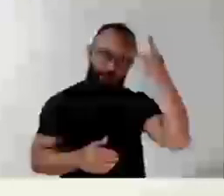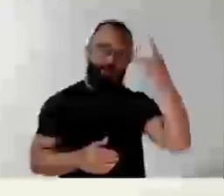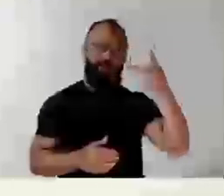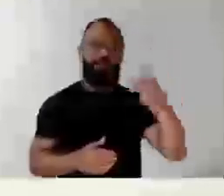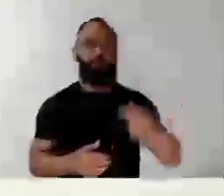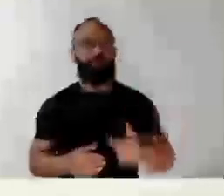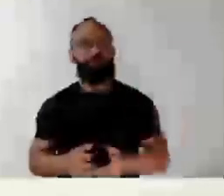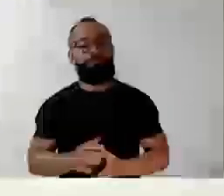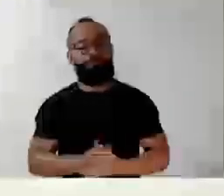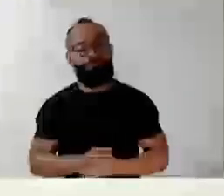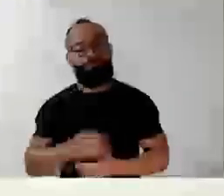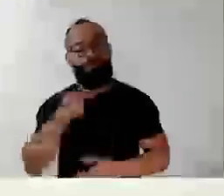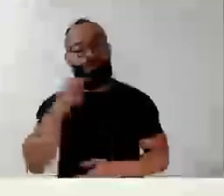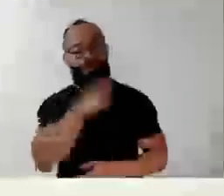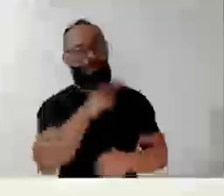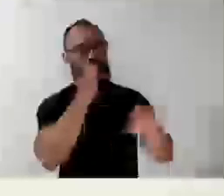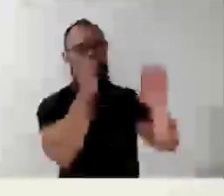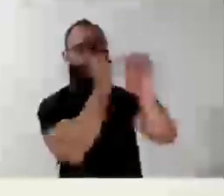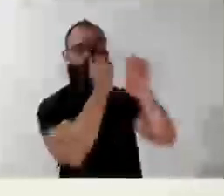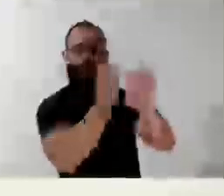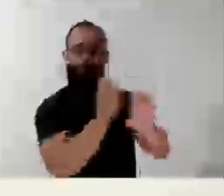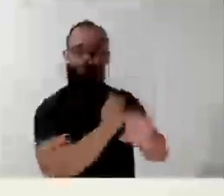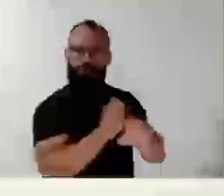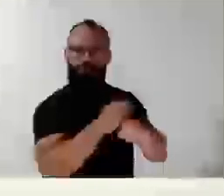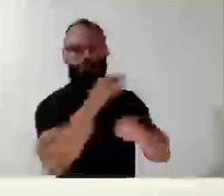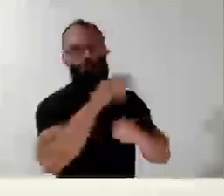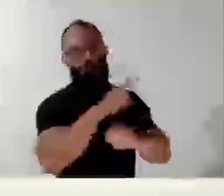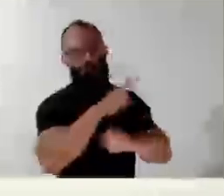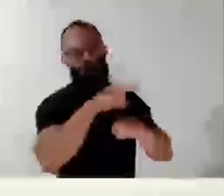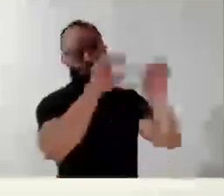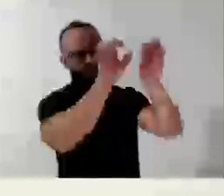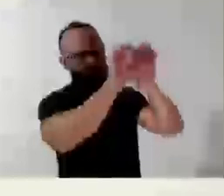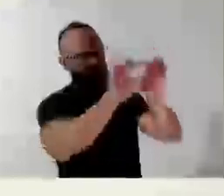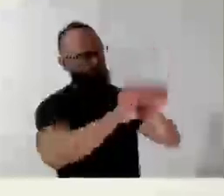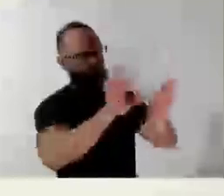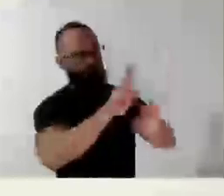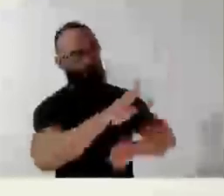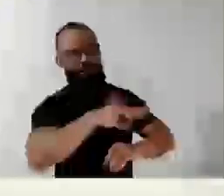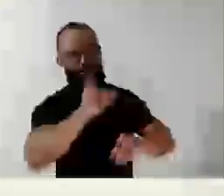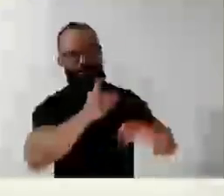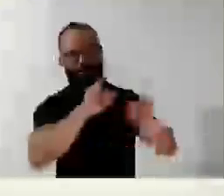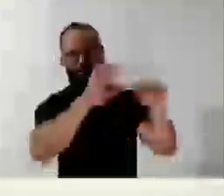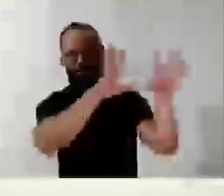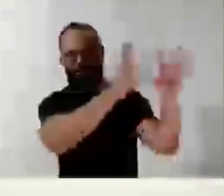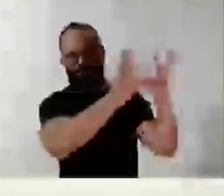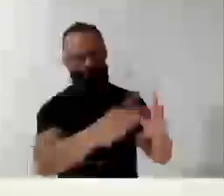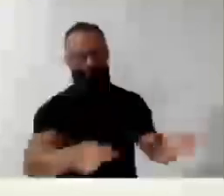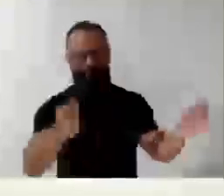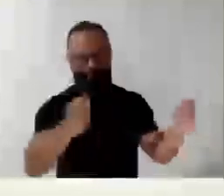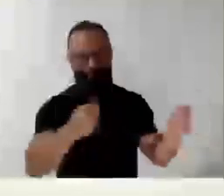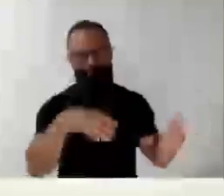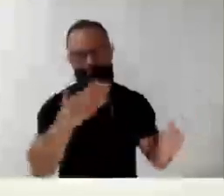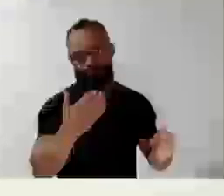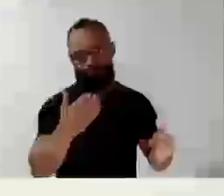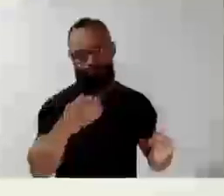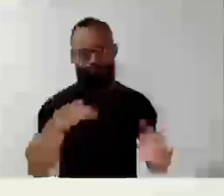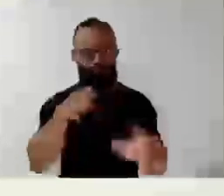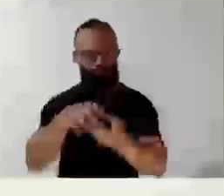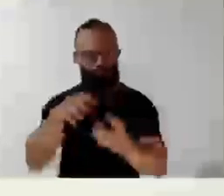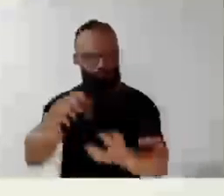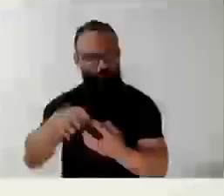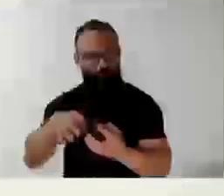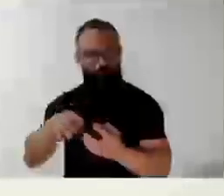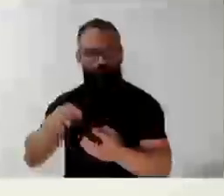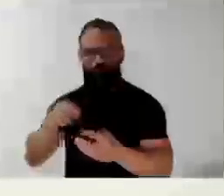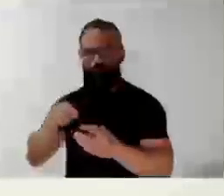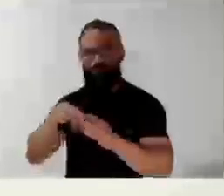aquela estrutura ali, acho que vai ter que ser demolida. Então, os idosos estão em igrejas, salões